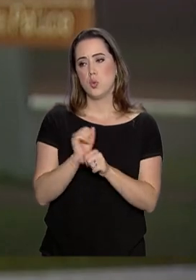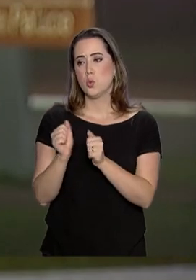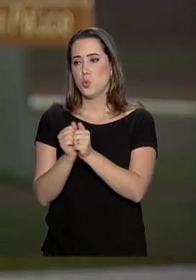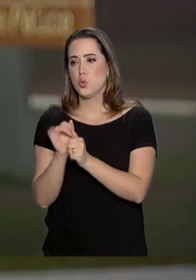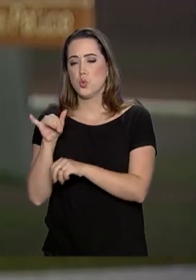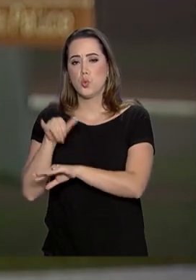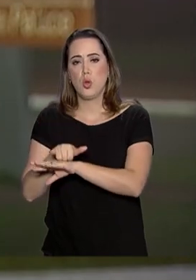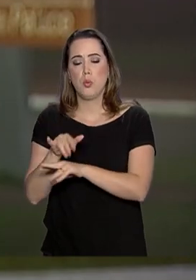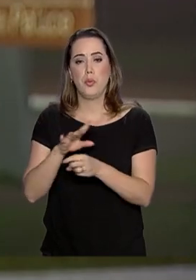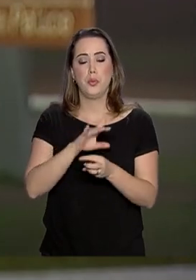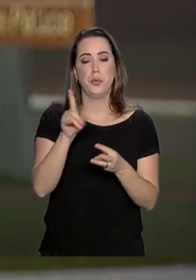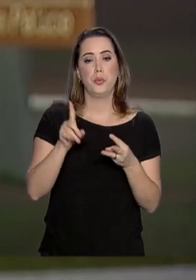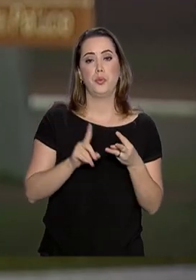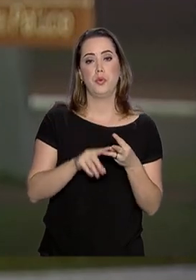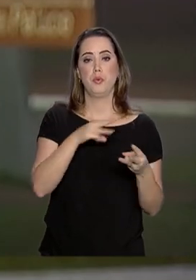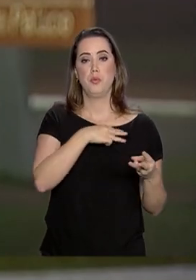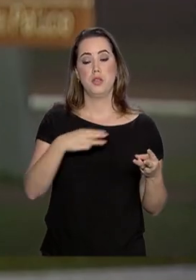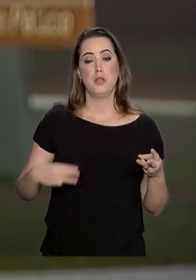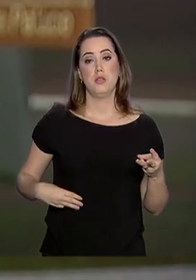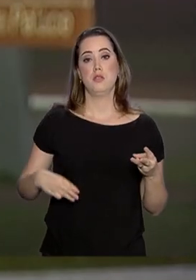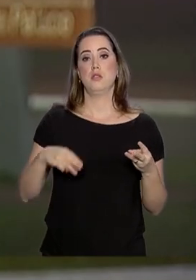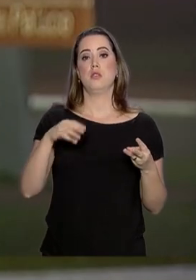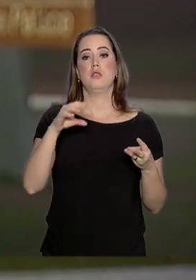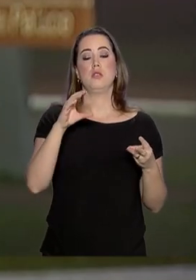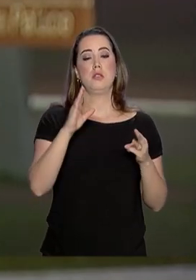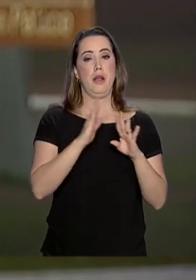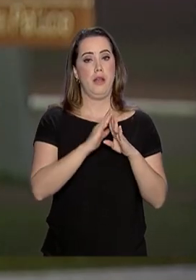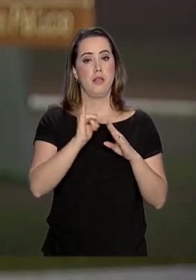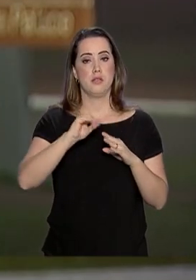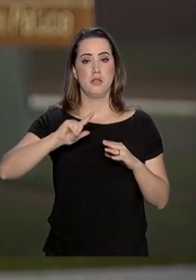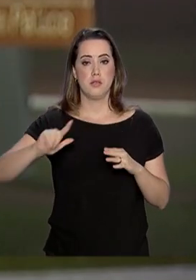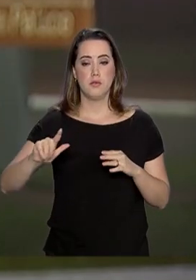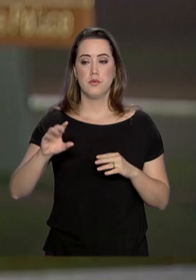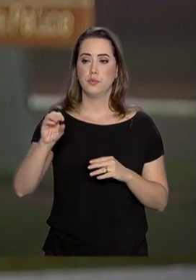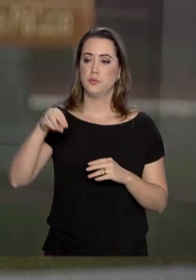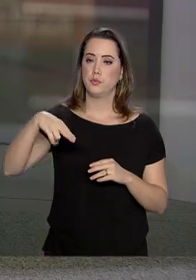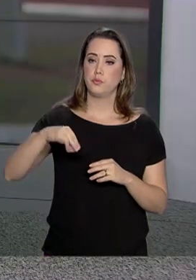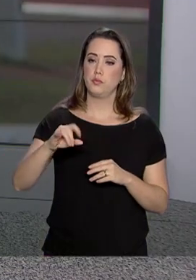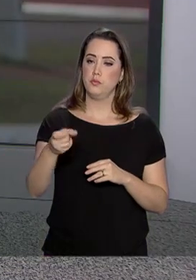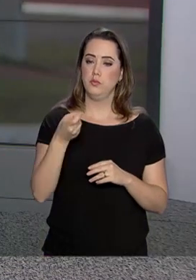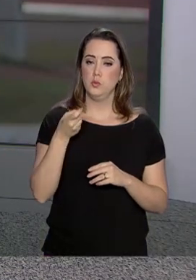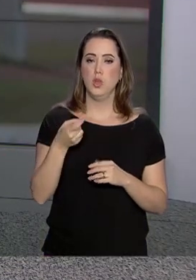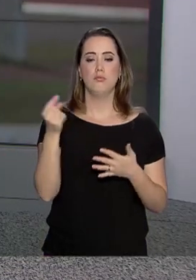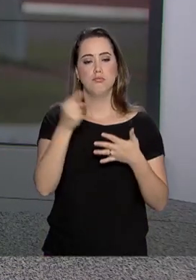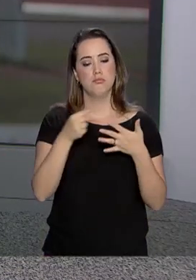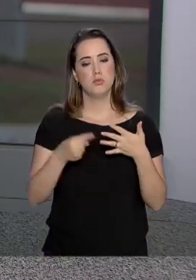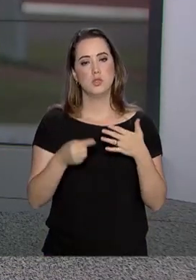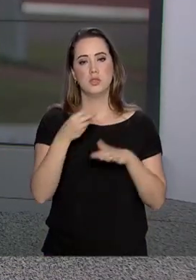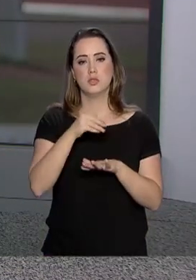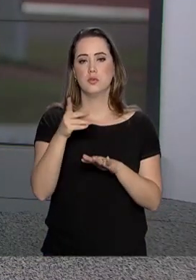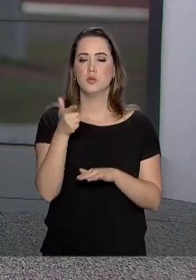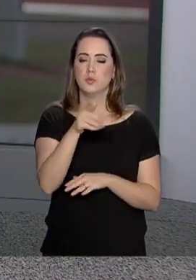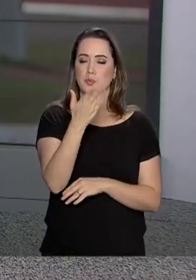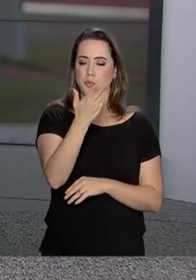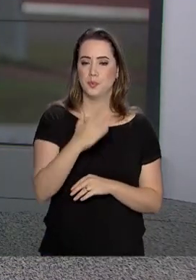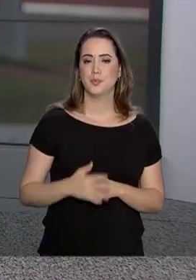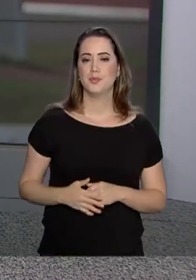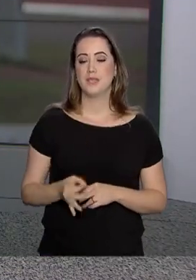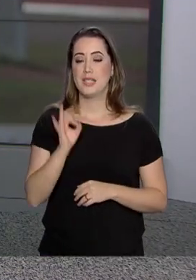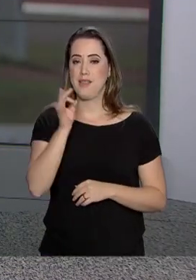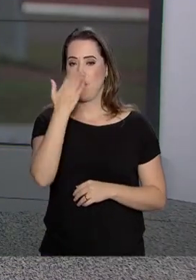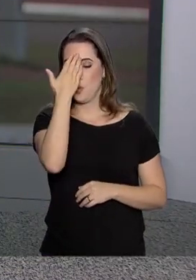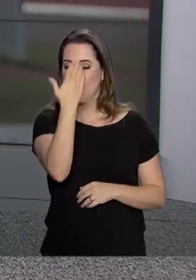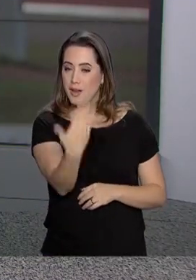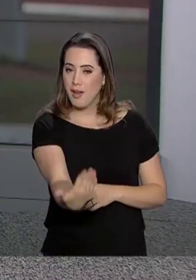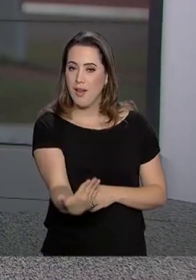aérea. E o ministro-chefe da Casa Civil, Onyx Lorenzoni. É isso, Alessandra, são essas informações e eu volto com você. Muito